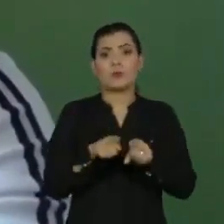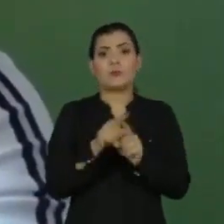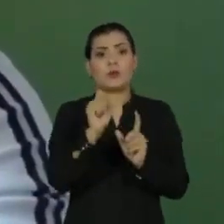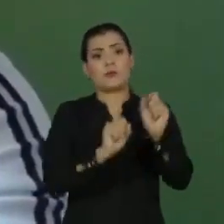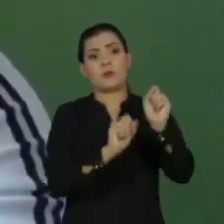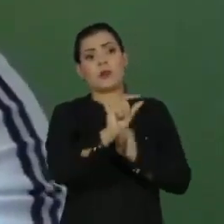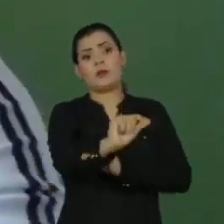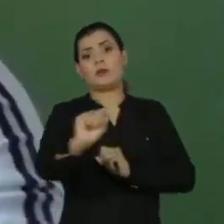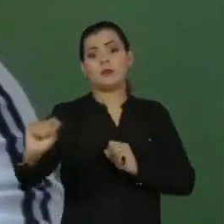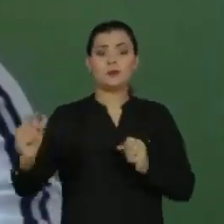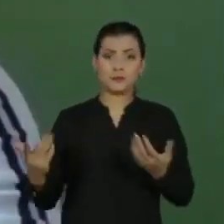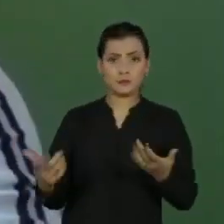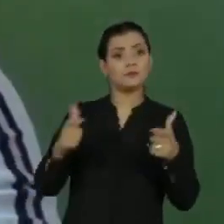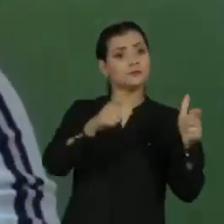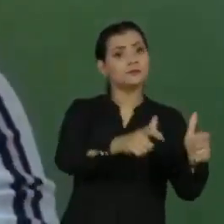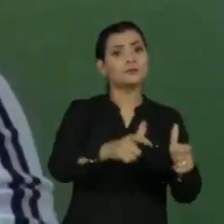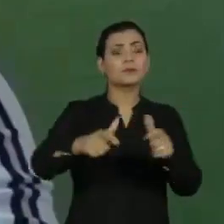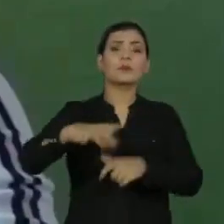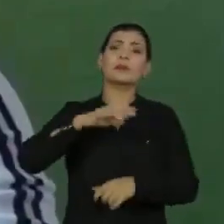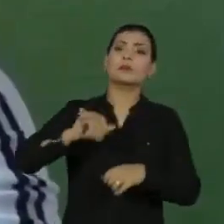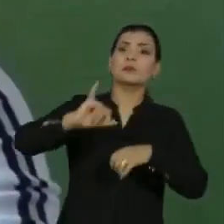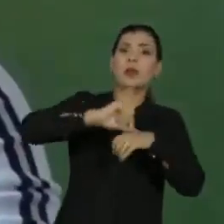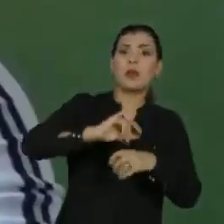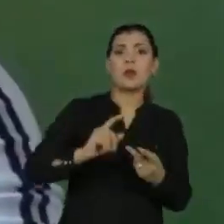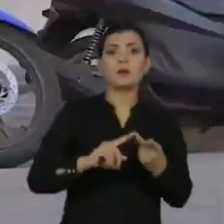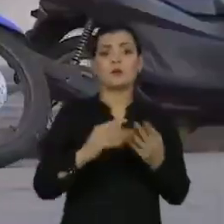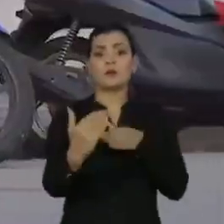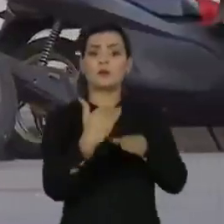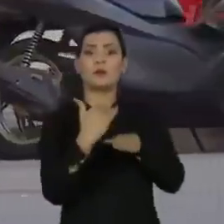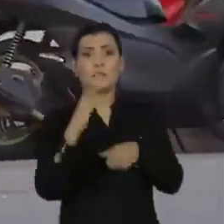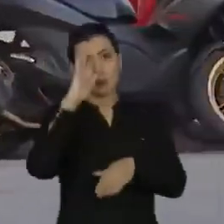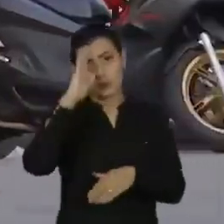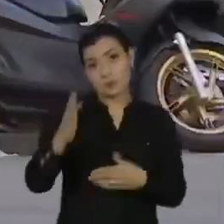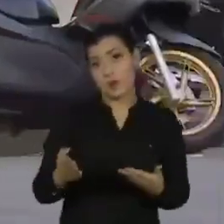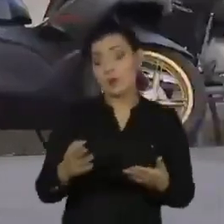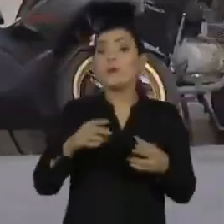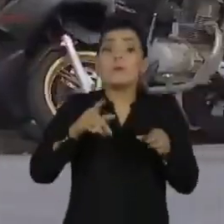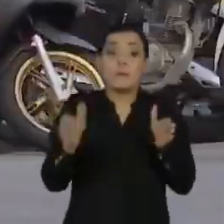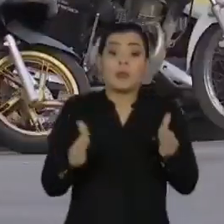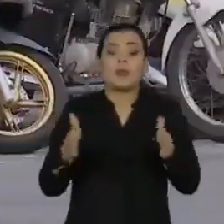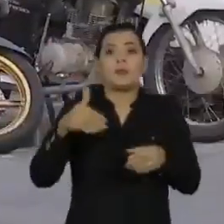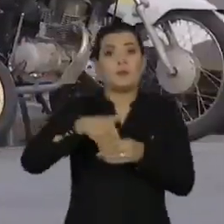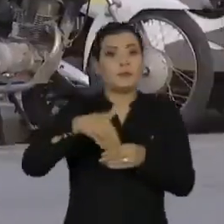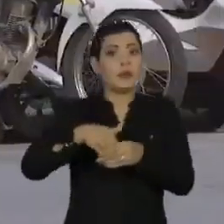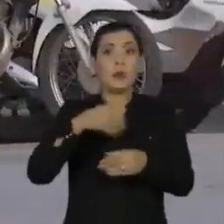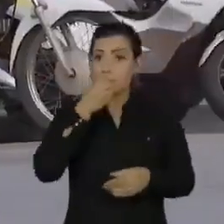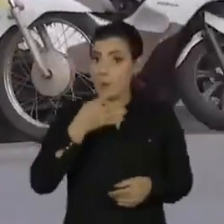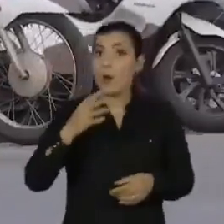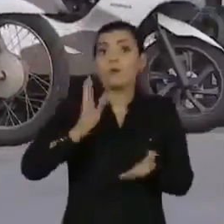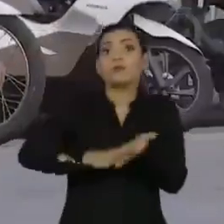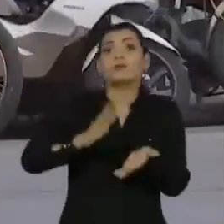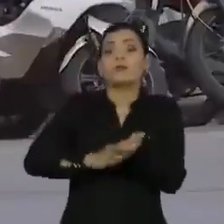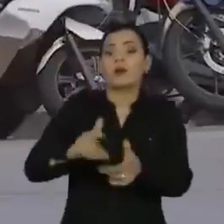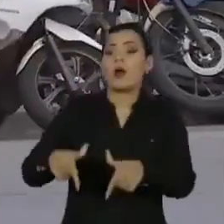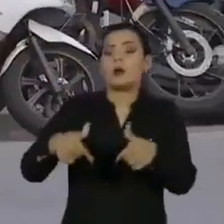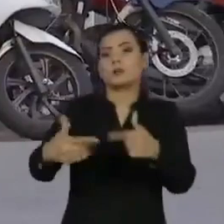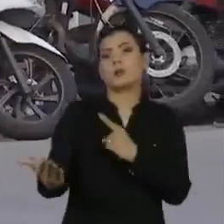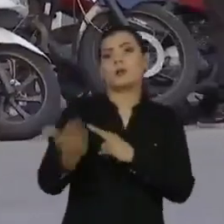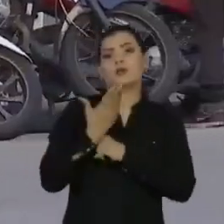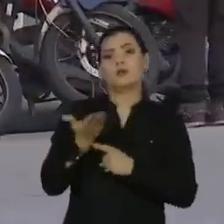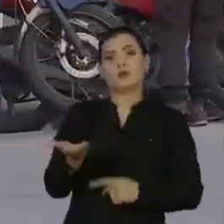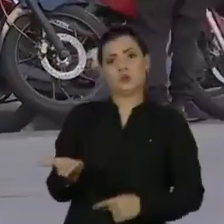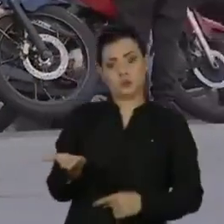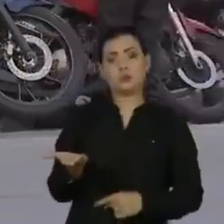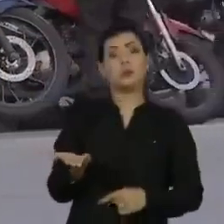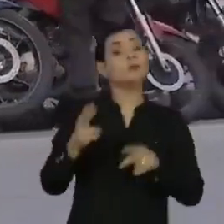empresa e estar lá no centro da cidade, nas grandes avenidas. O período eleitoral é um bom momento para cobrar respaldo para a categoria,